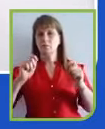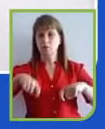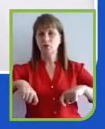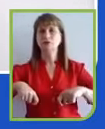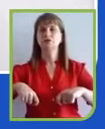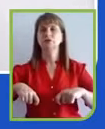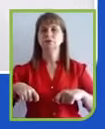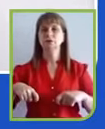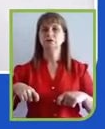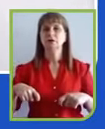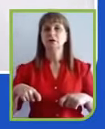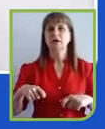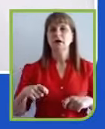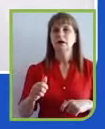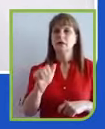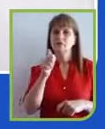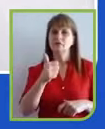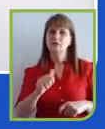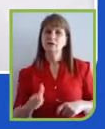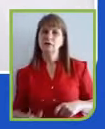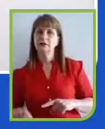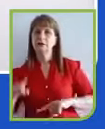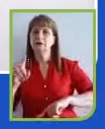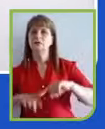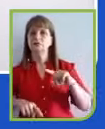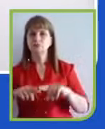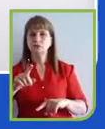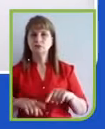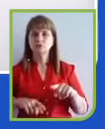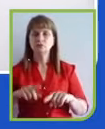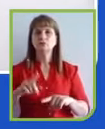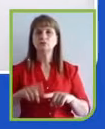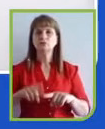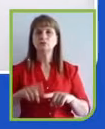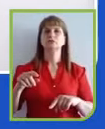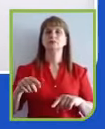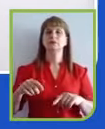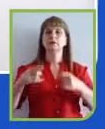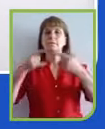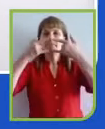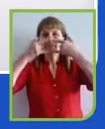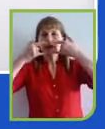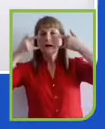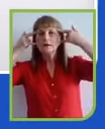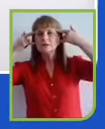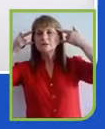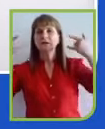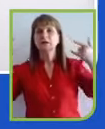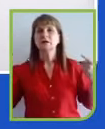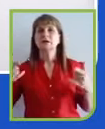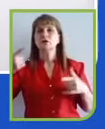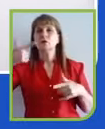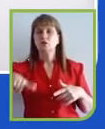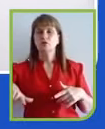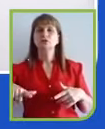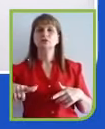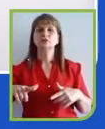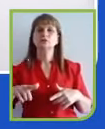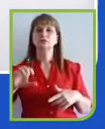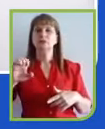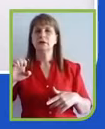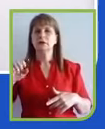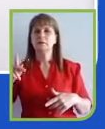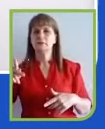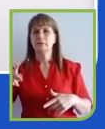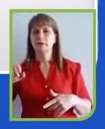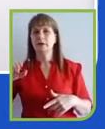produtos para insumo básico para máscaras e outros produtos para que a gente pudesse sim trazer o benefício para